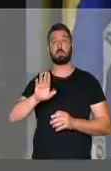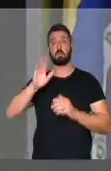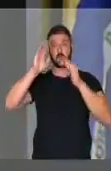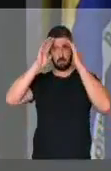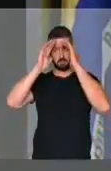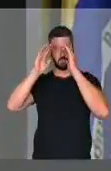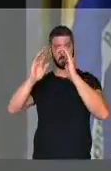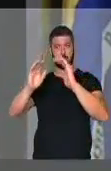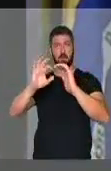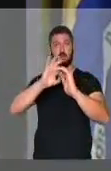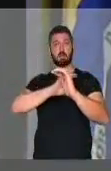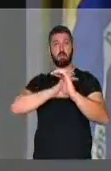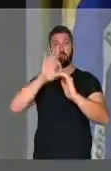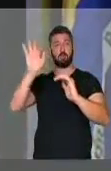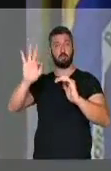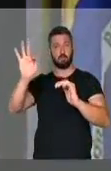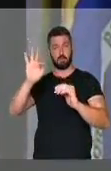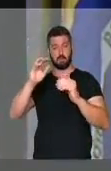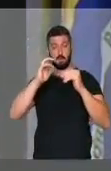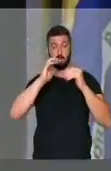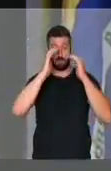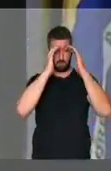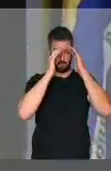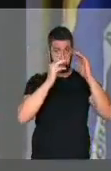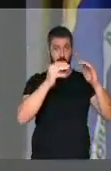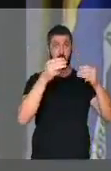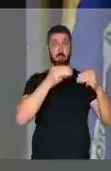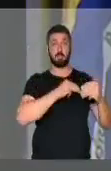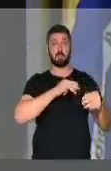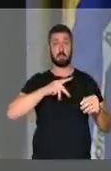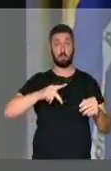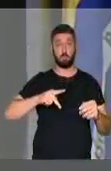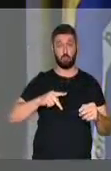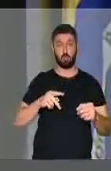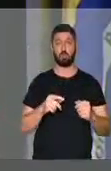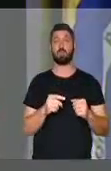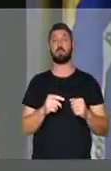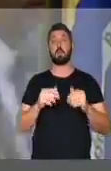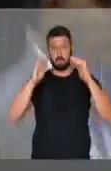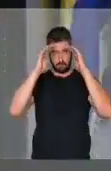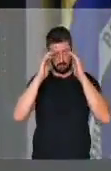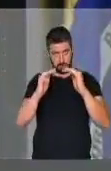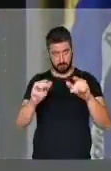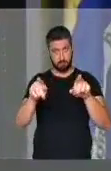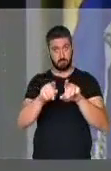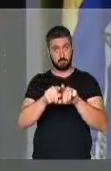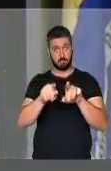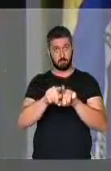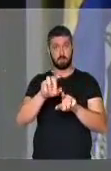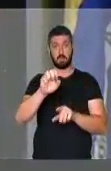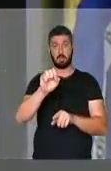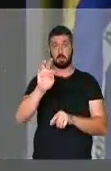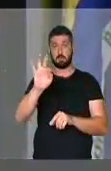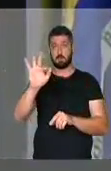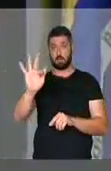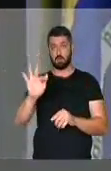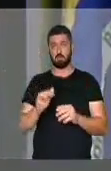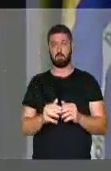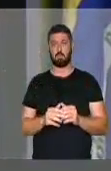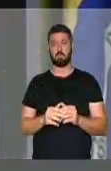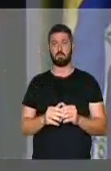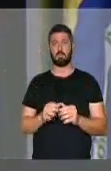respeitamos Polícia Federal, respeitamos Ministério Público Federal, respeitamos o Supremo Tribunal Federal.